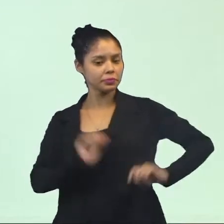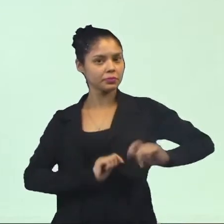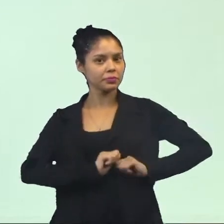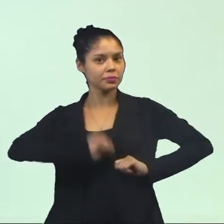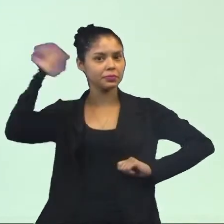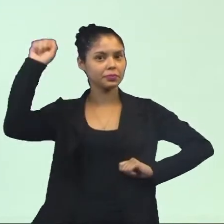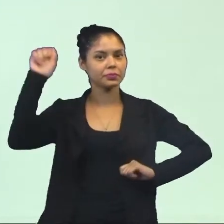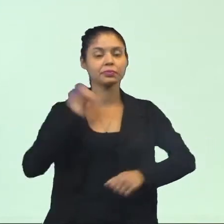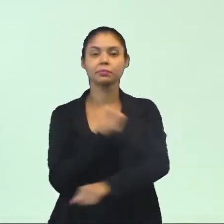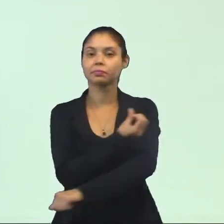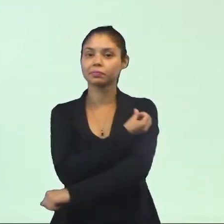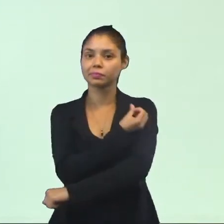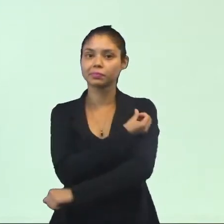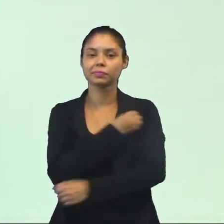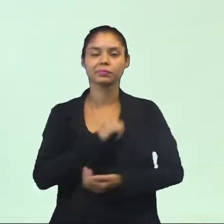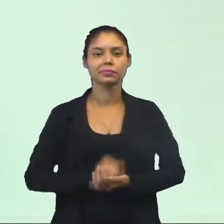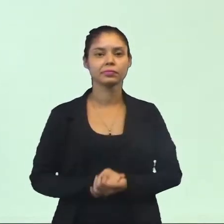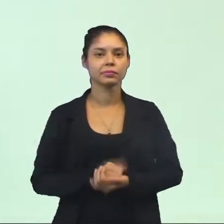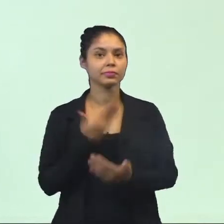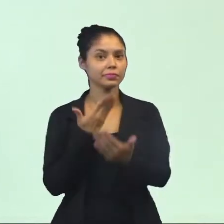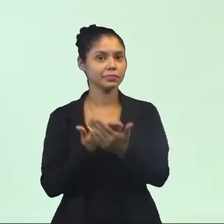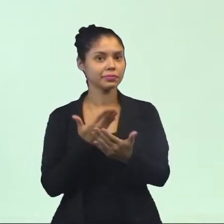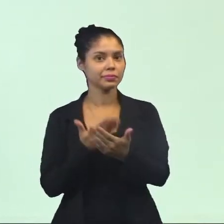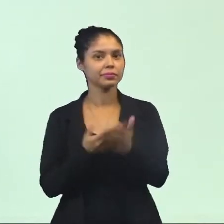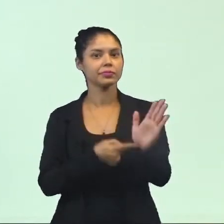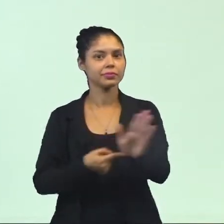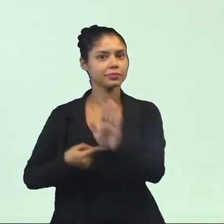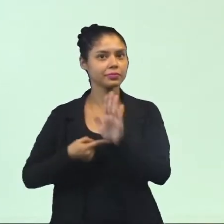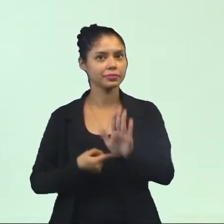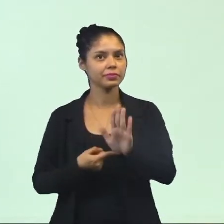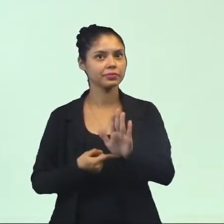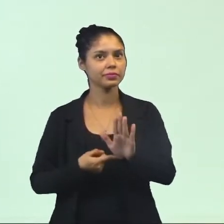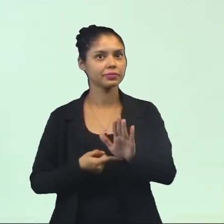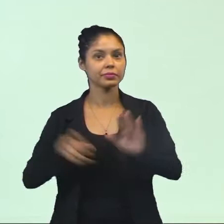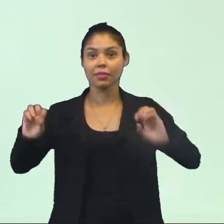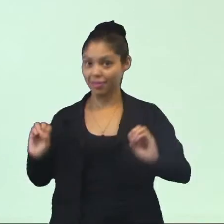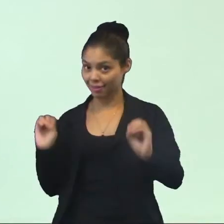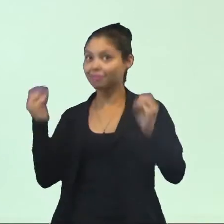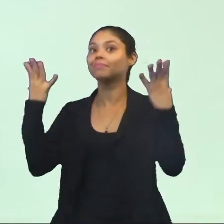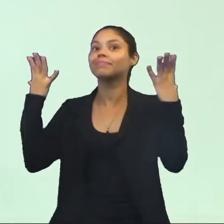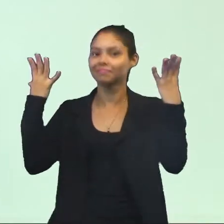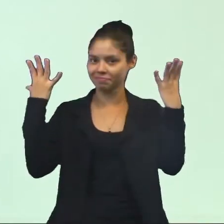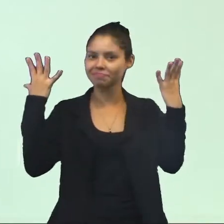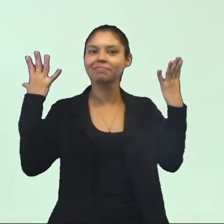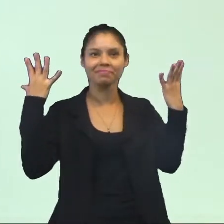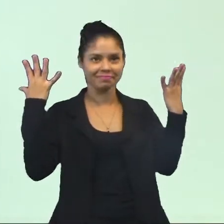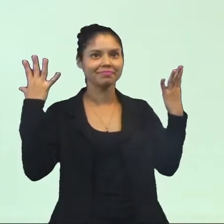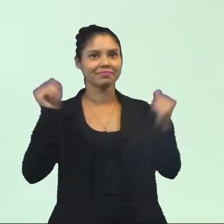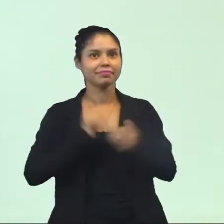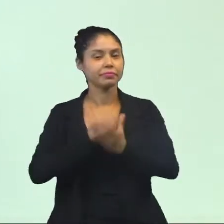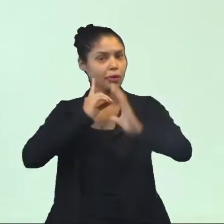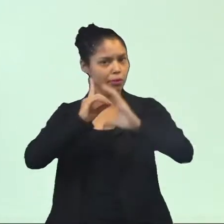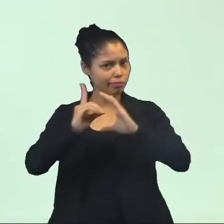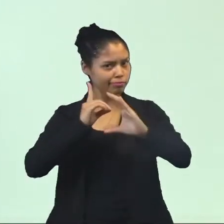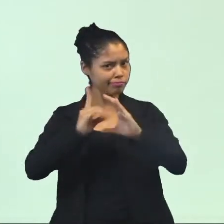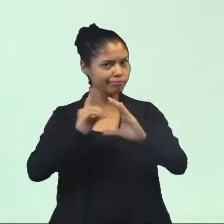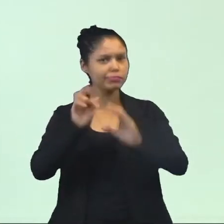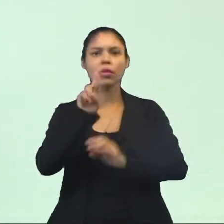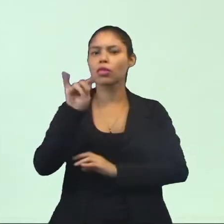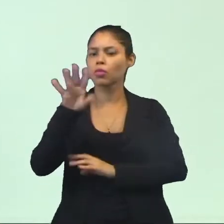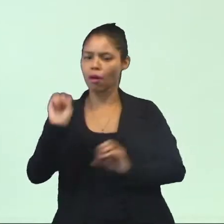com o sexto ano na aula Modelo de Celebrações, Cultos, Rituais,